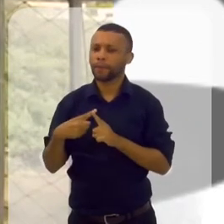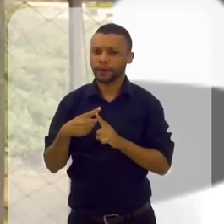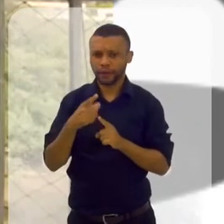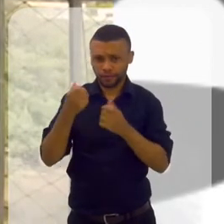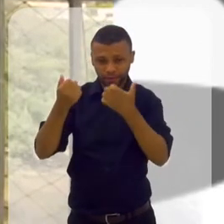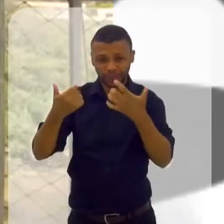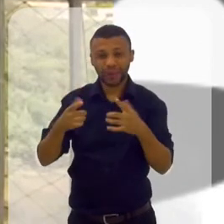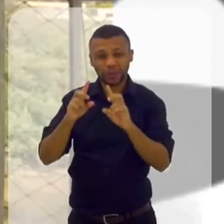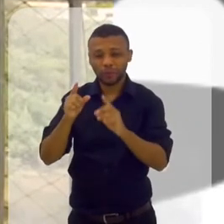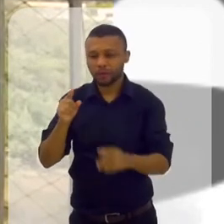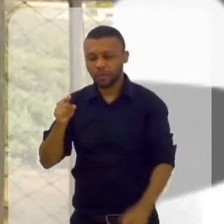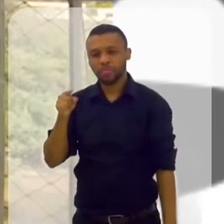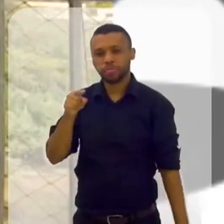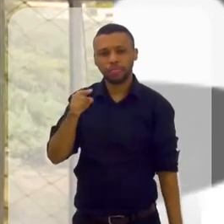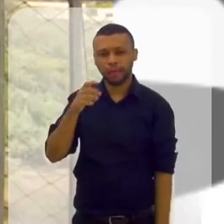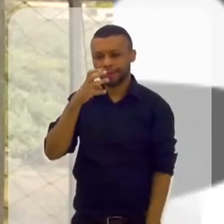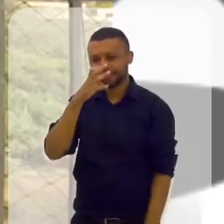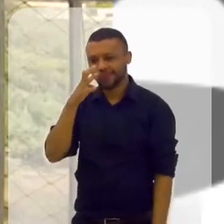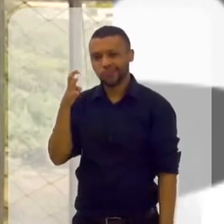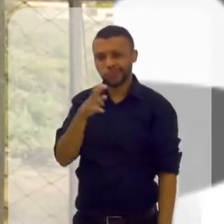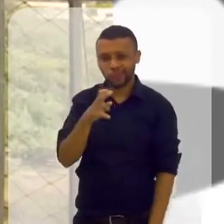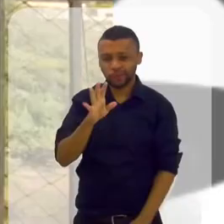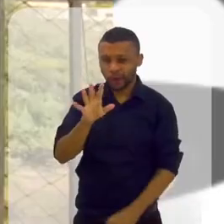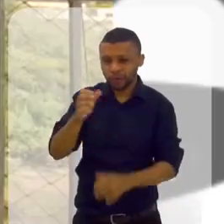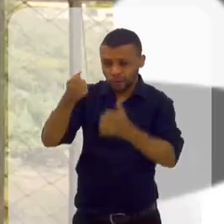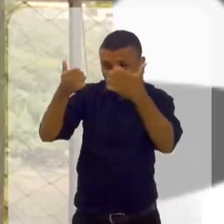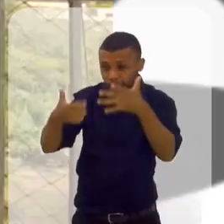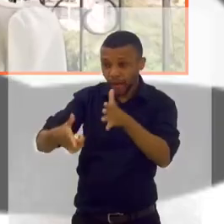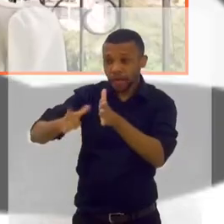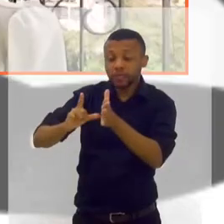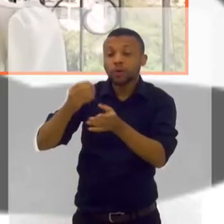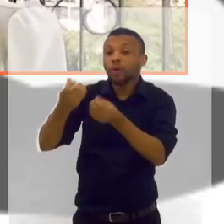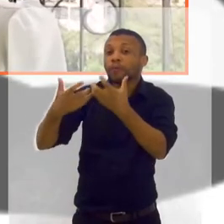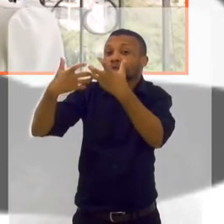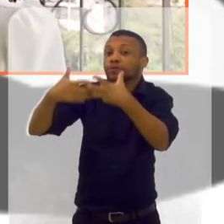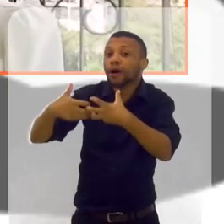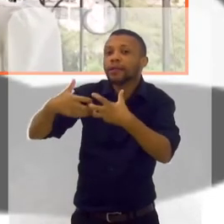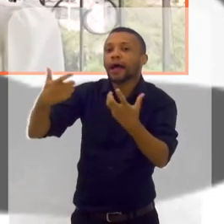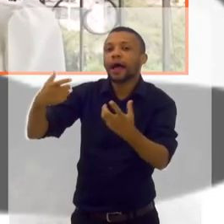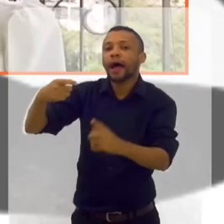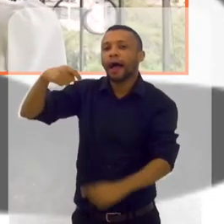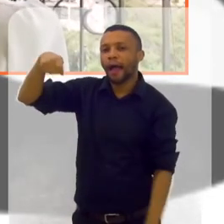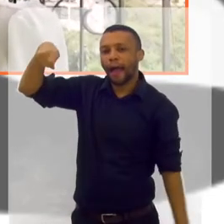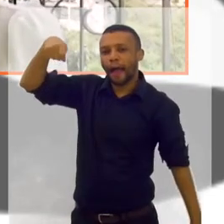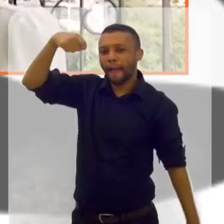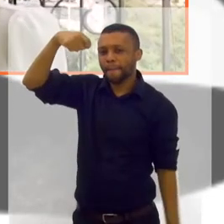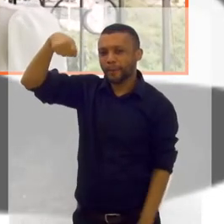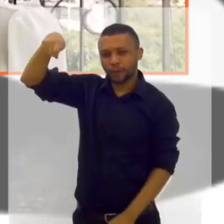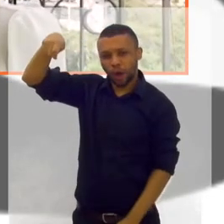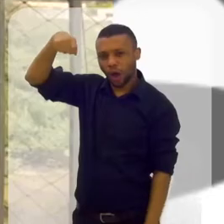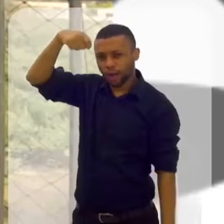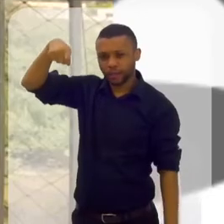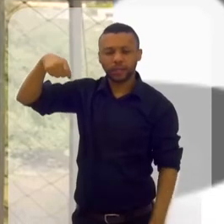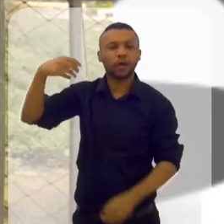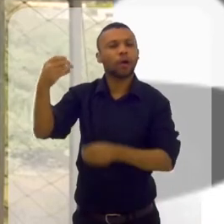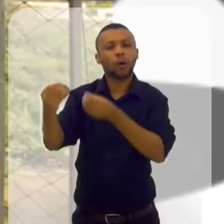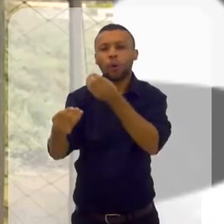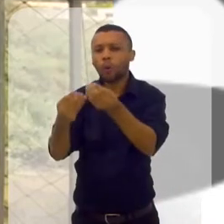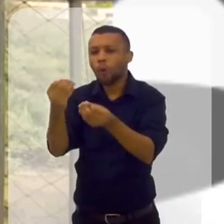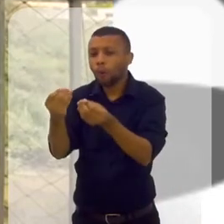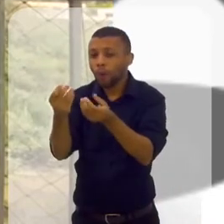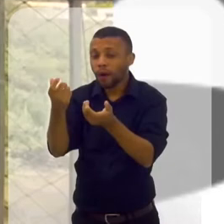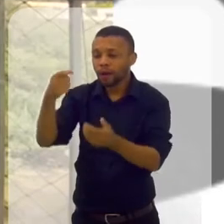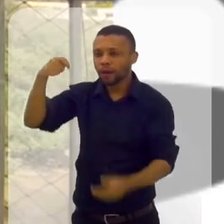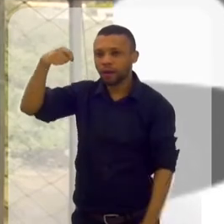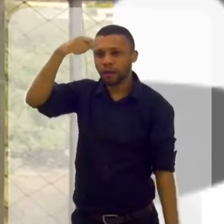quê? Então, eu vou falar do dedo podre, mas antes eu posso falar como a hipnose funciona? Claro. Porque para a gente entender também como a